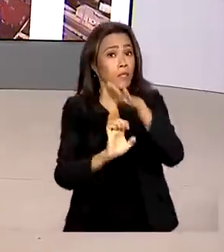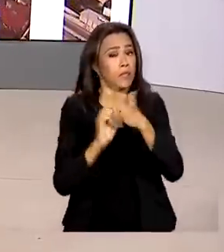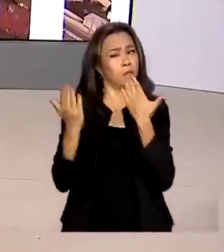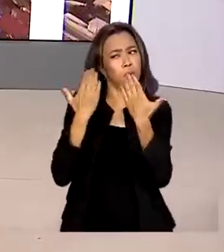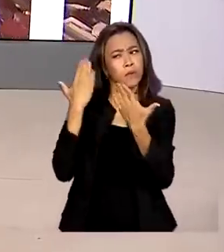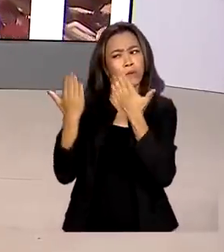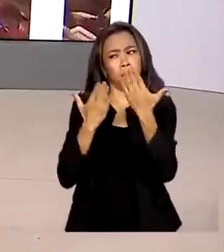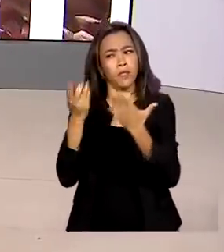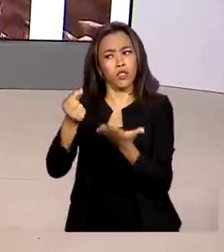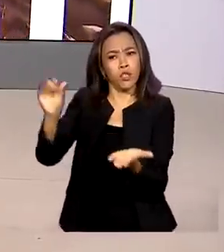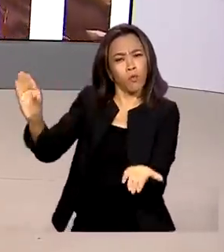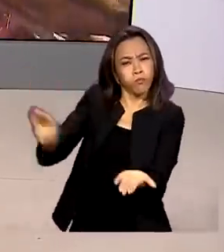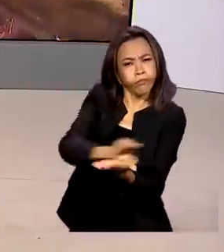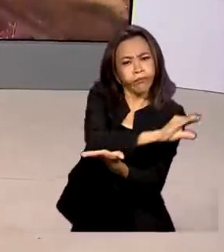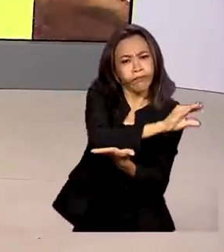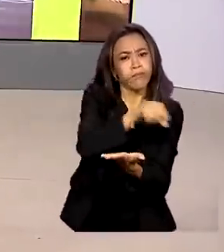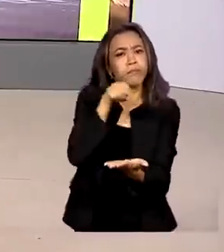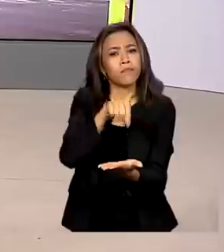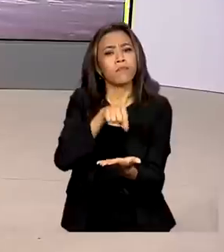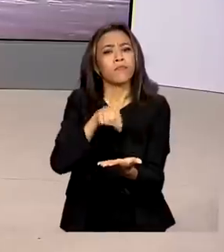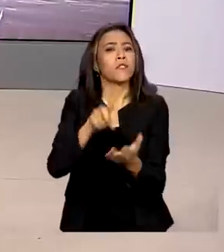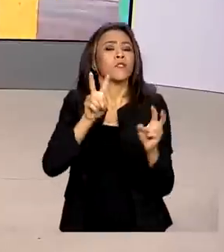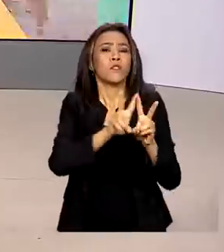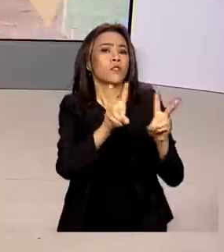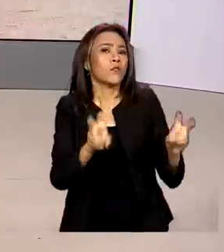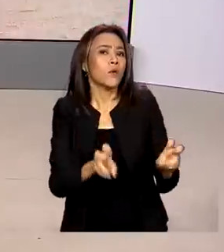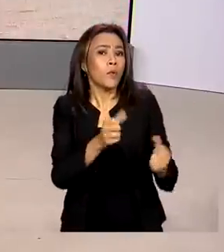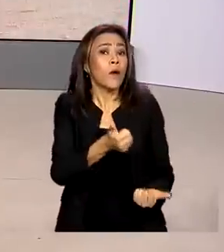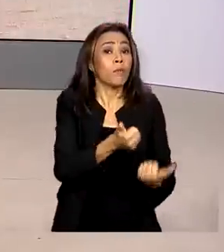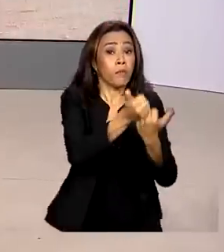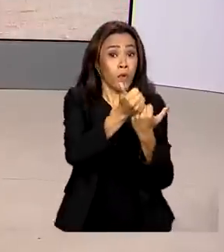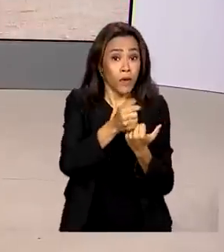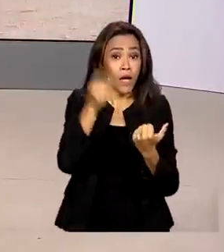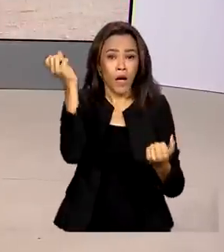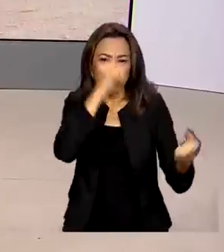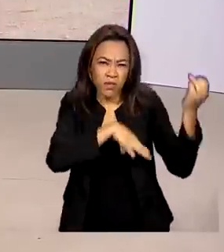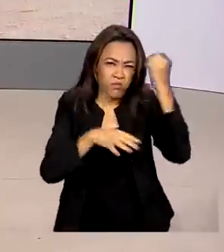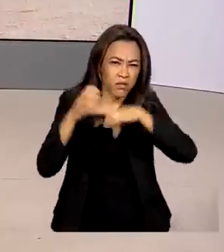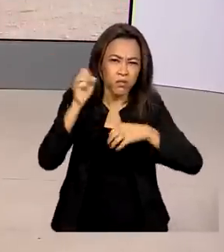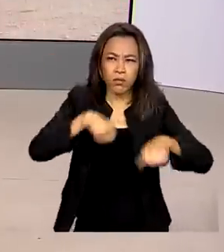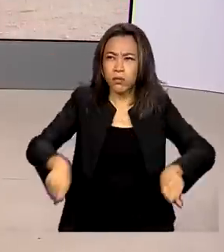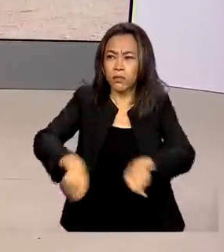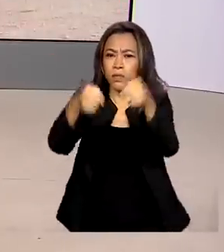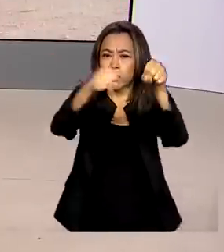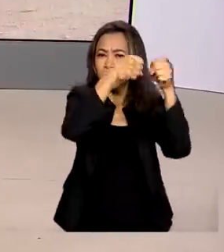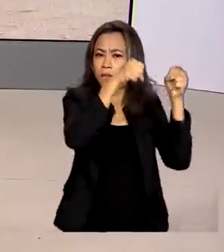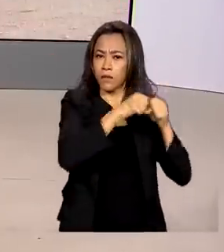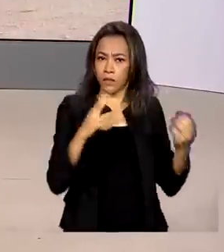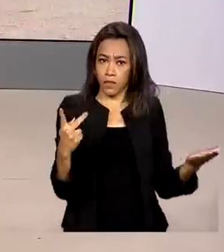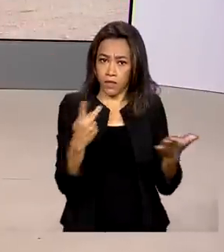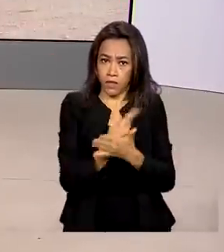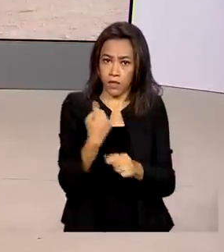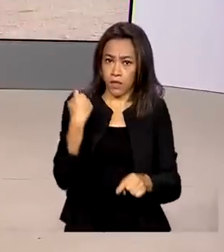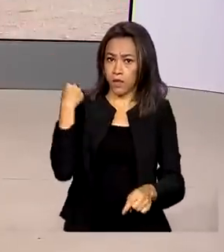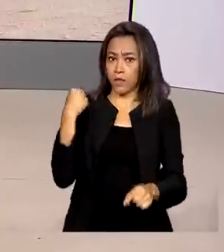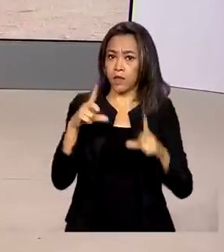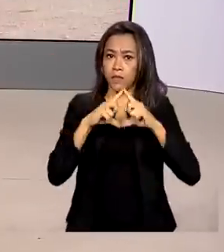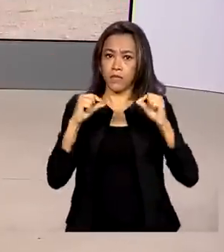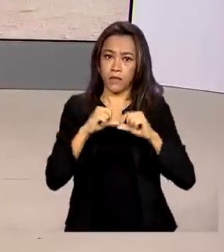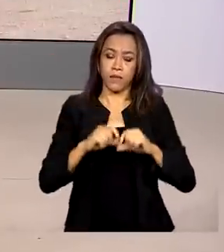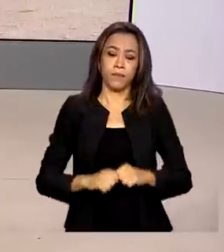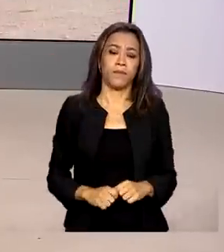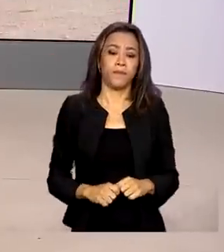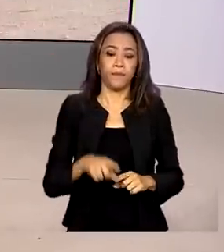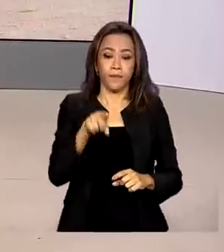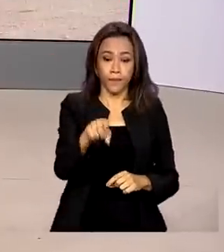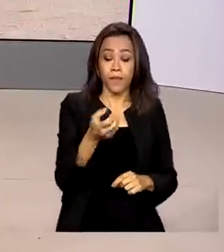financiar atos de vandalismo em Brasília. Glauco de Queiroz traz ao vivo as informações para a gente. Glauco, bom dia. Olá, Renata. Bom